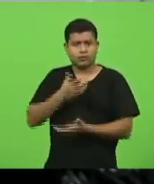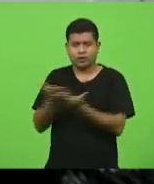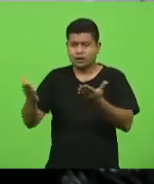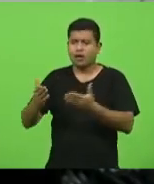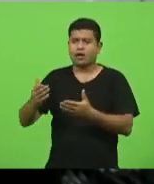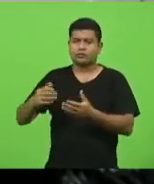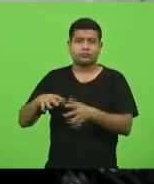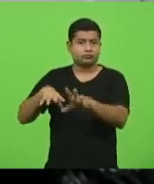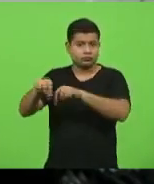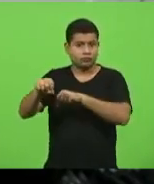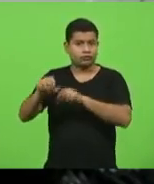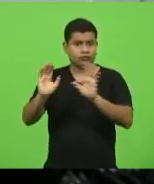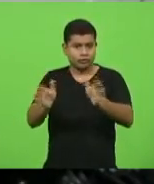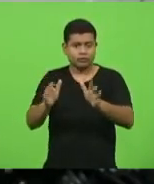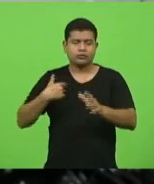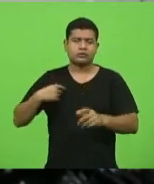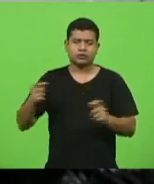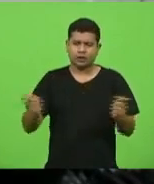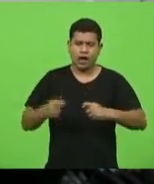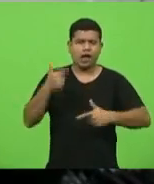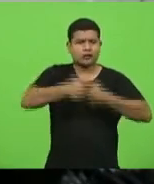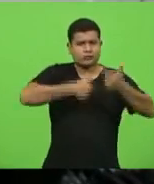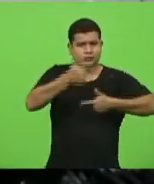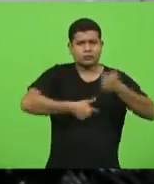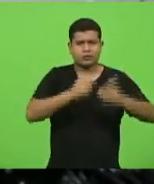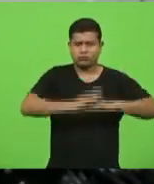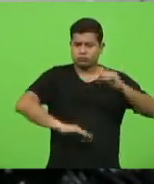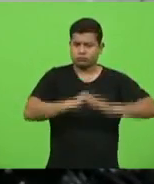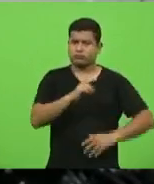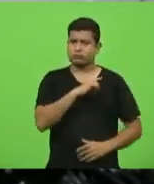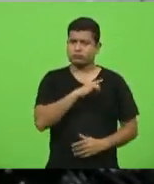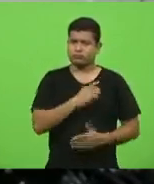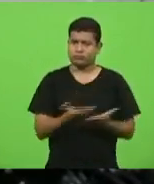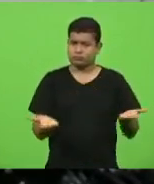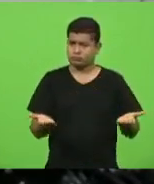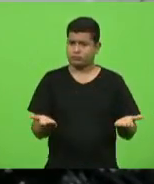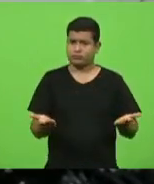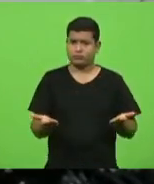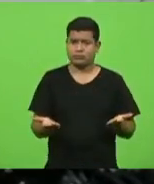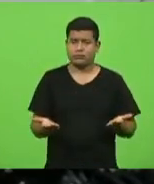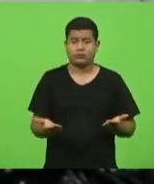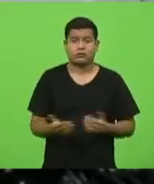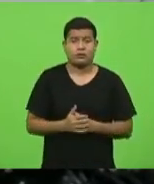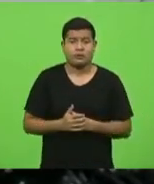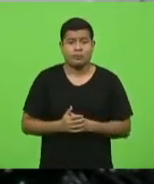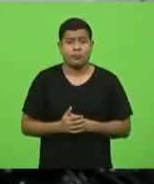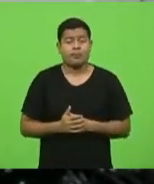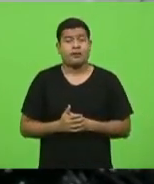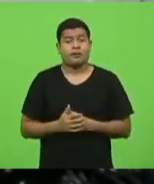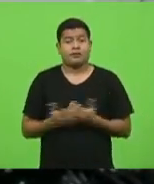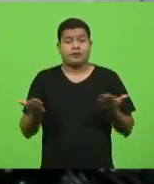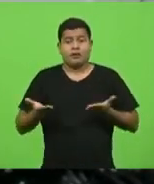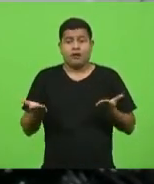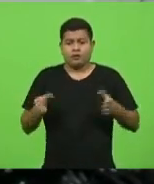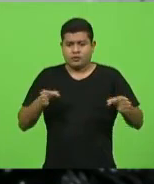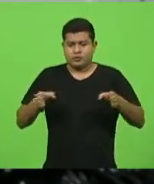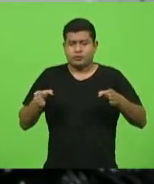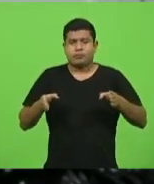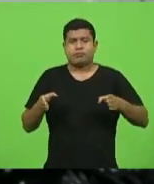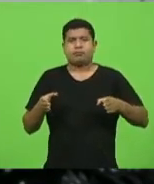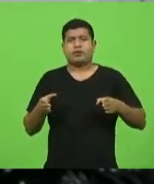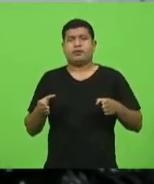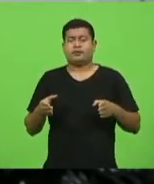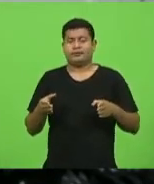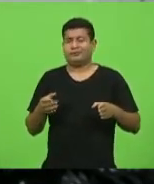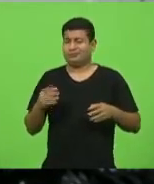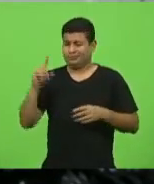nós precisamos também? Que a partir desse momento de turbulência, que o governo centralizou a compra, o governo